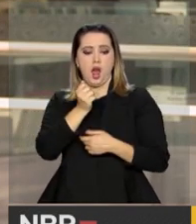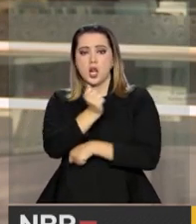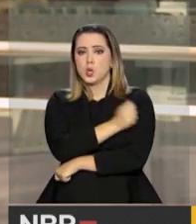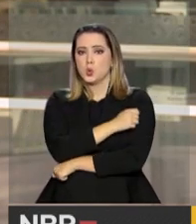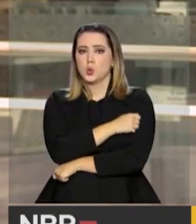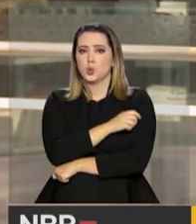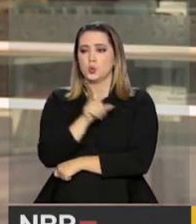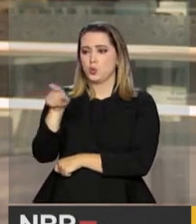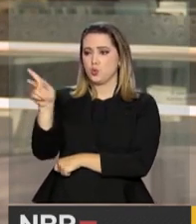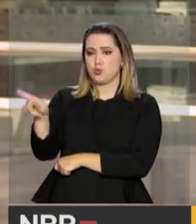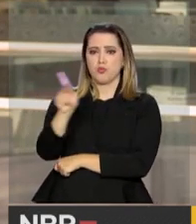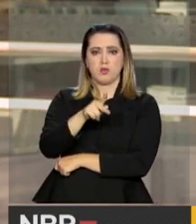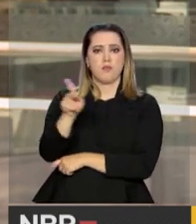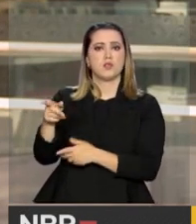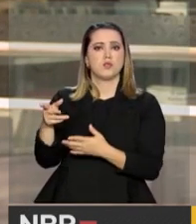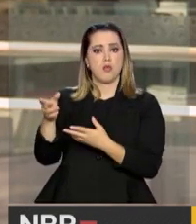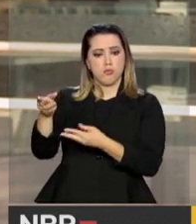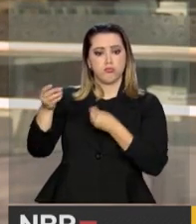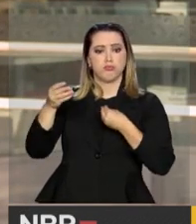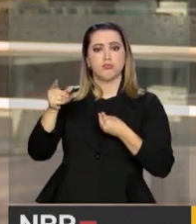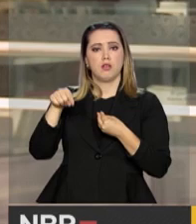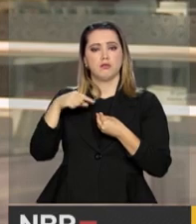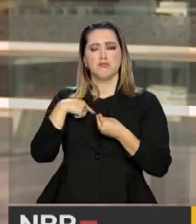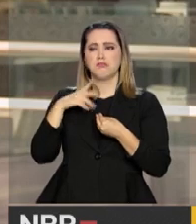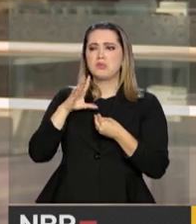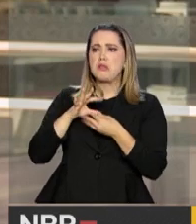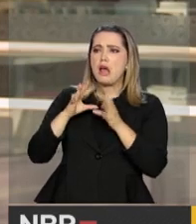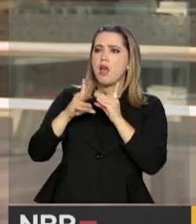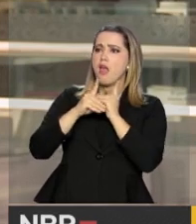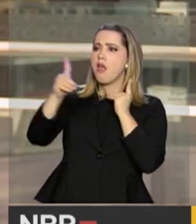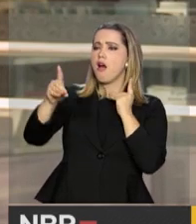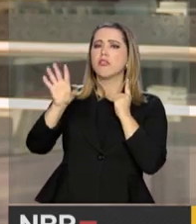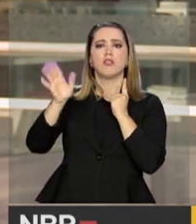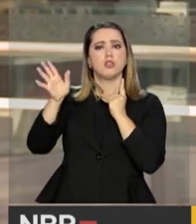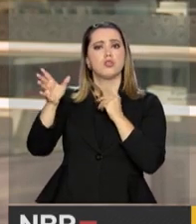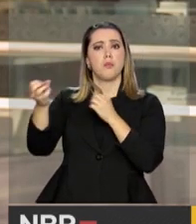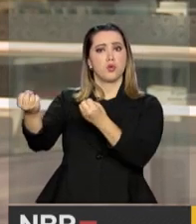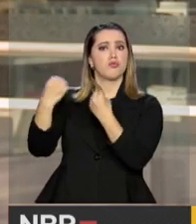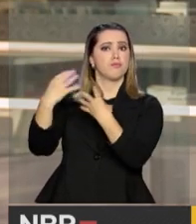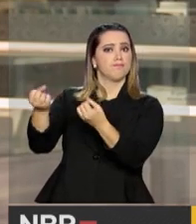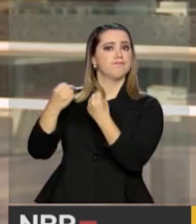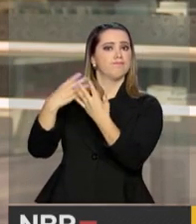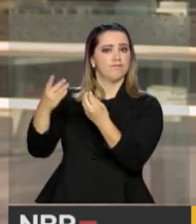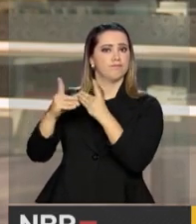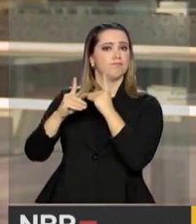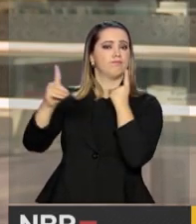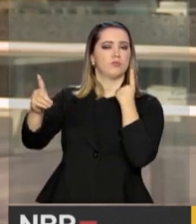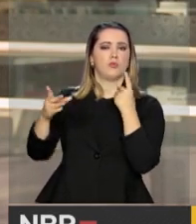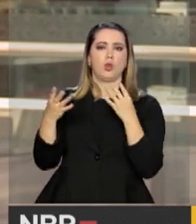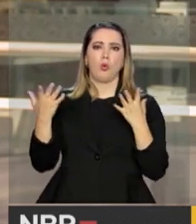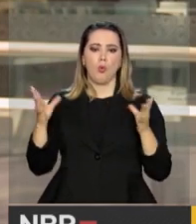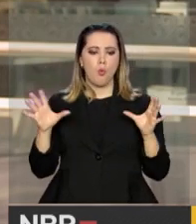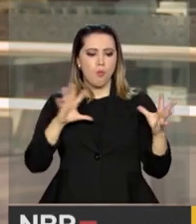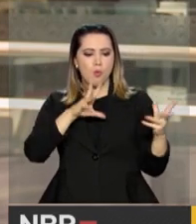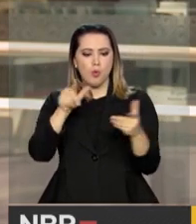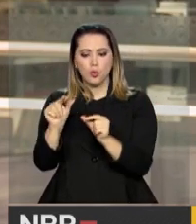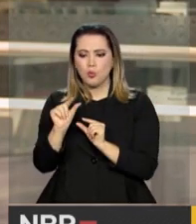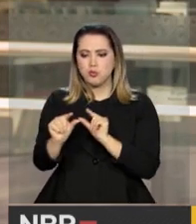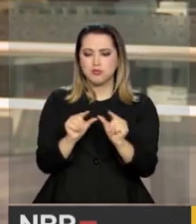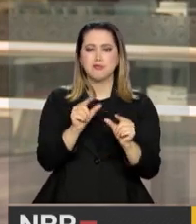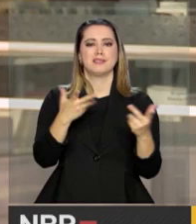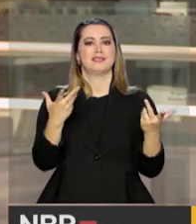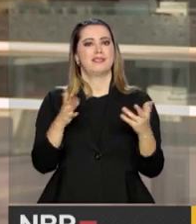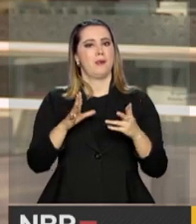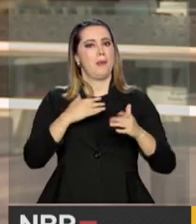pode conversar com ela desde que ela se disponibiliza o tempo. Então, olha só o quanto o mundo se tornou pequeno e o quanto as oportunidades